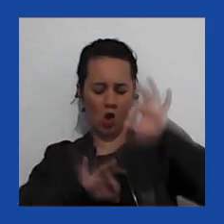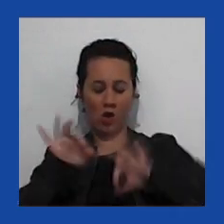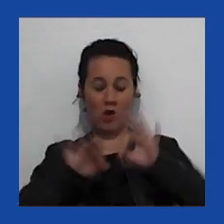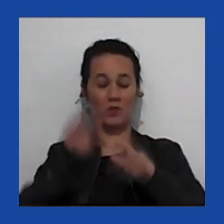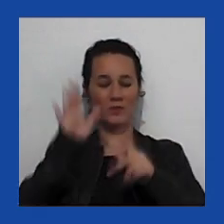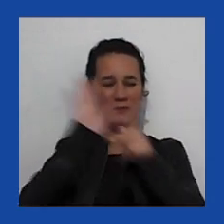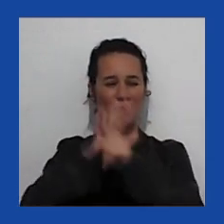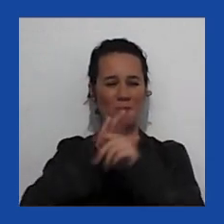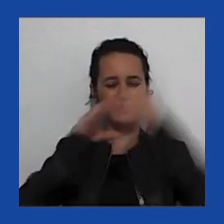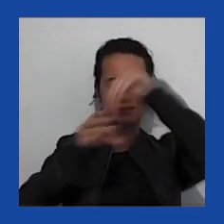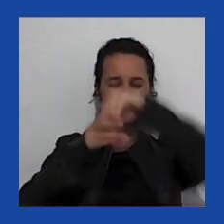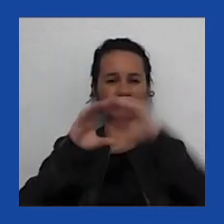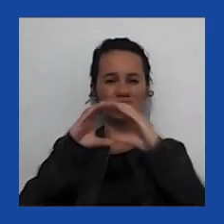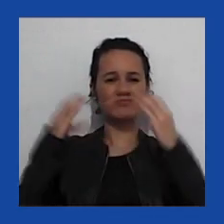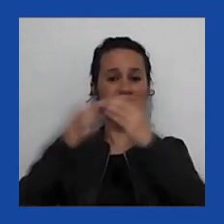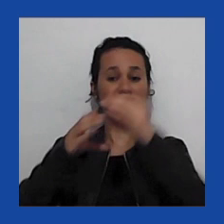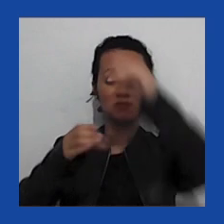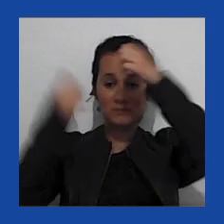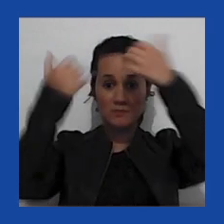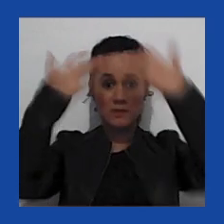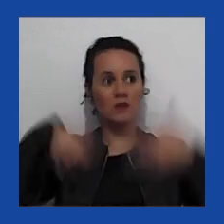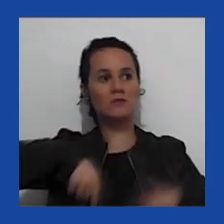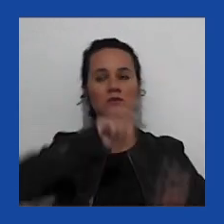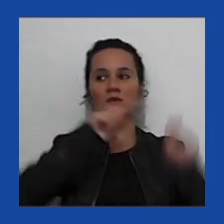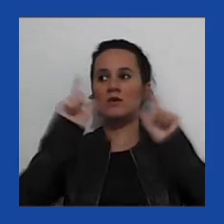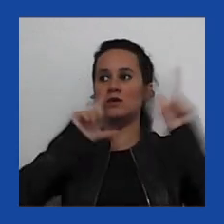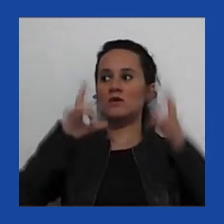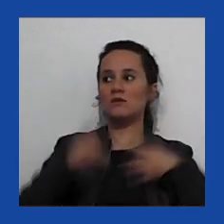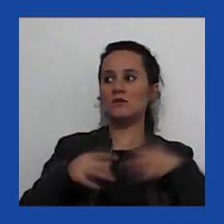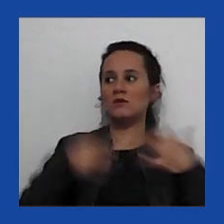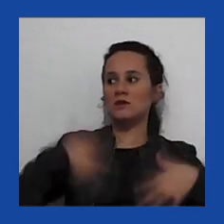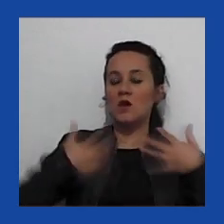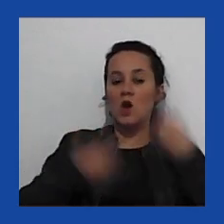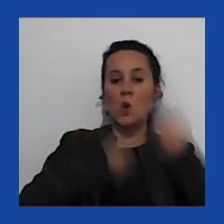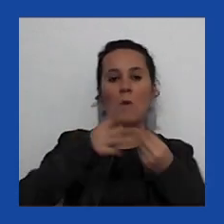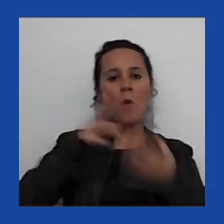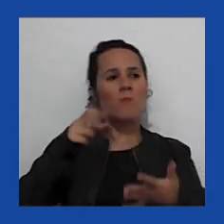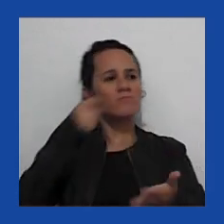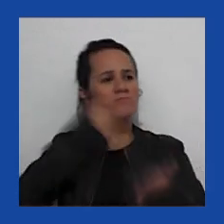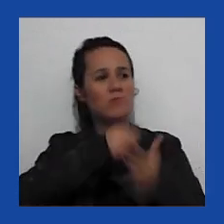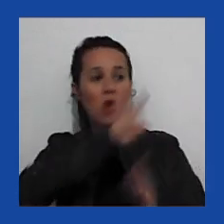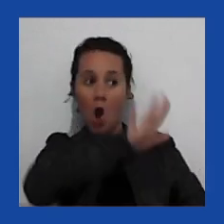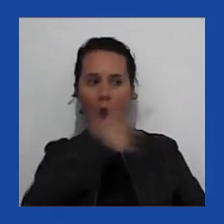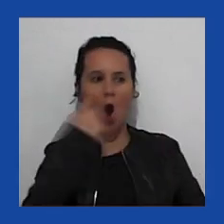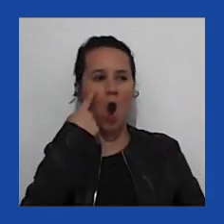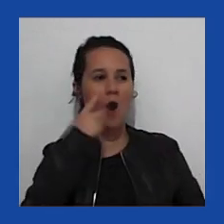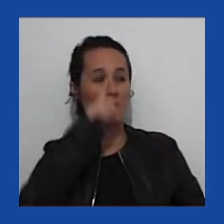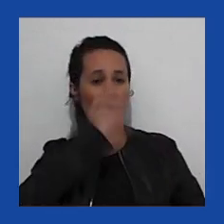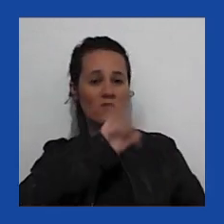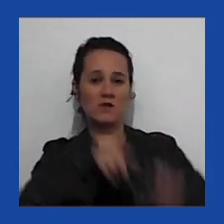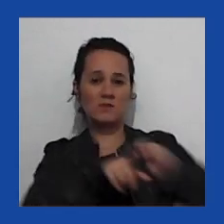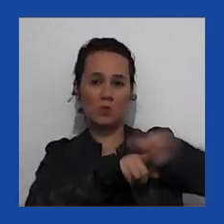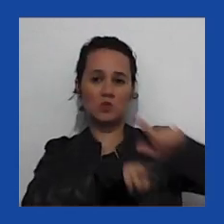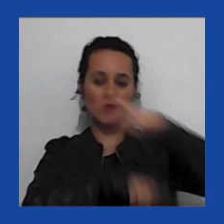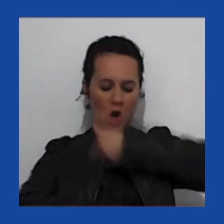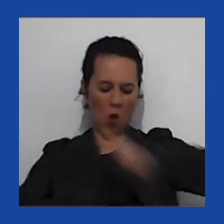Congresso e espantou muitas pessoas ameaçando eles de expulsar eles do governo.